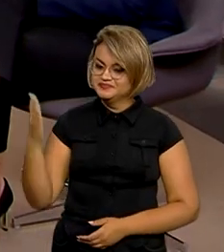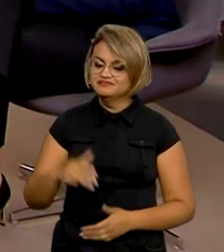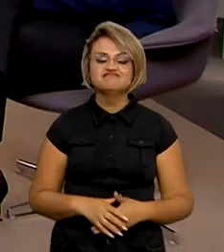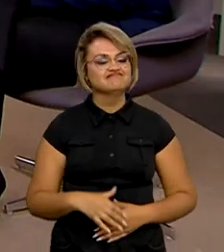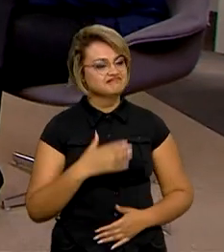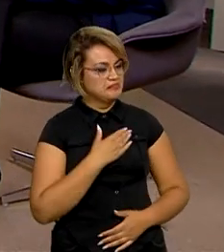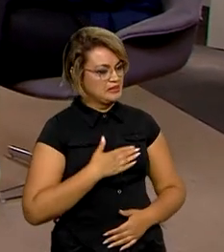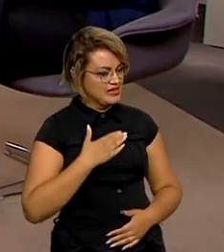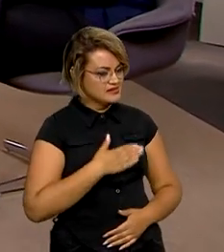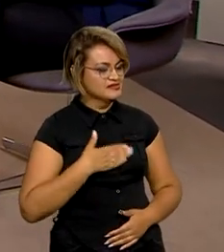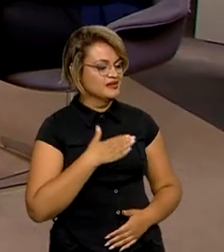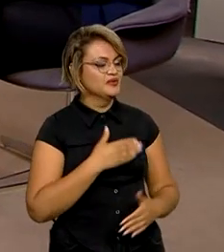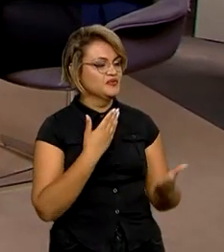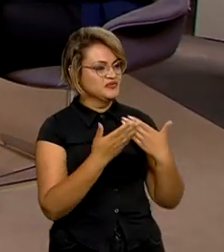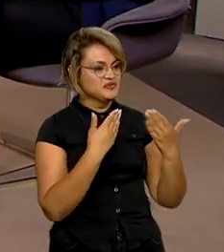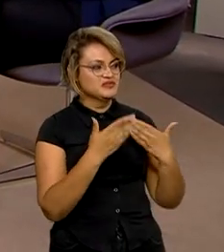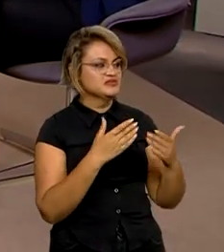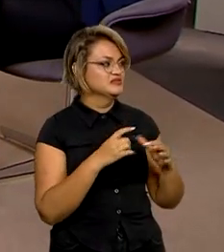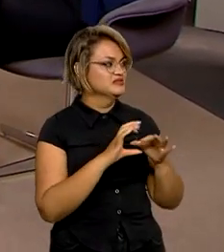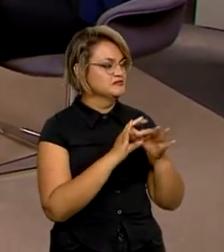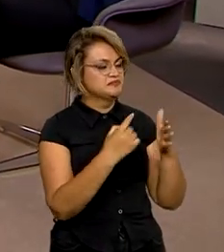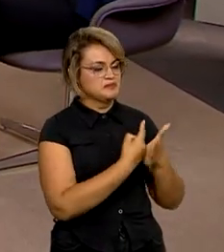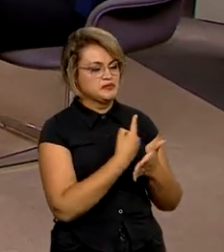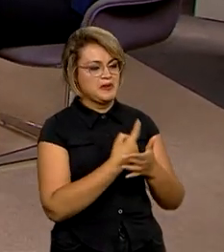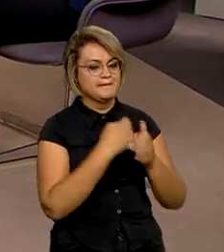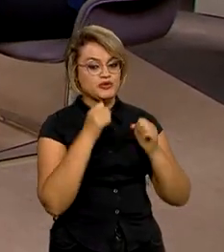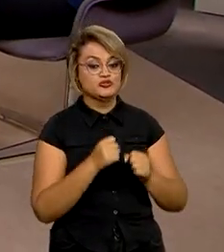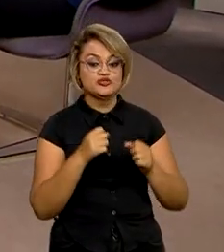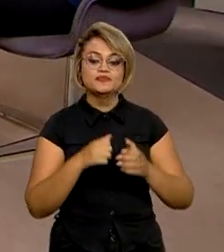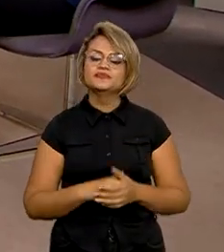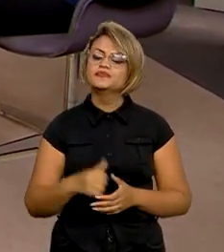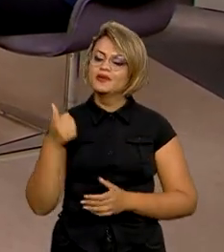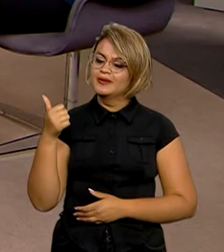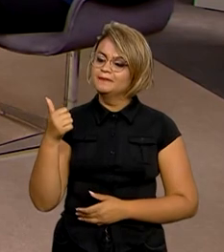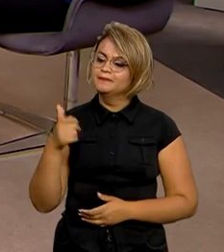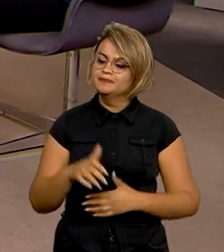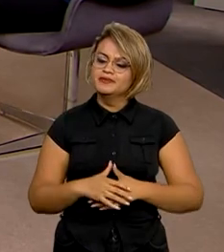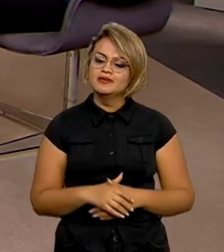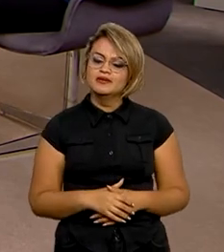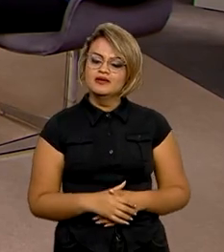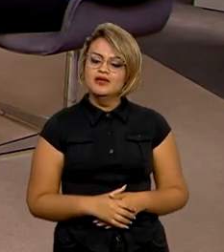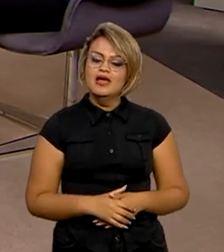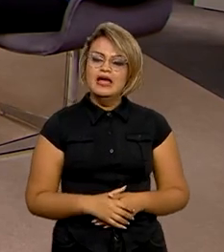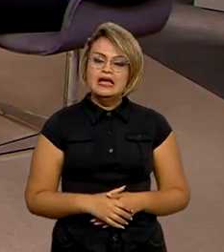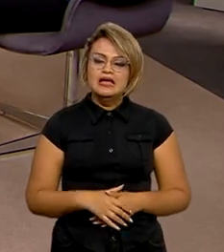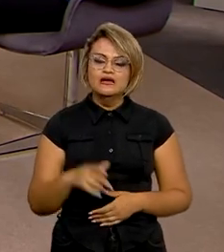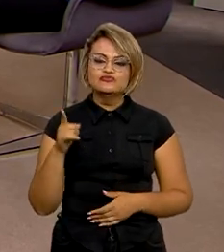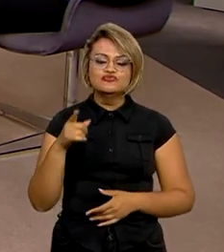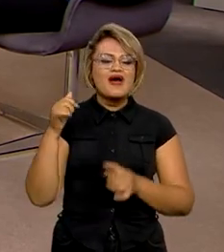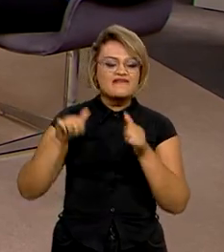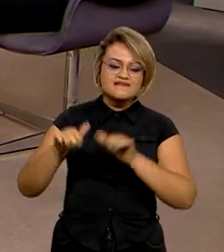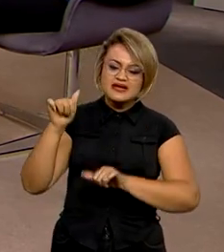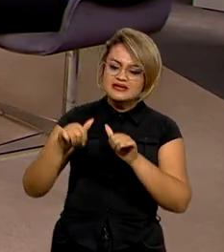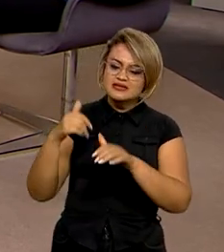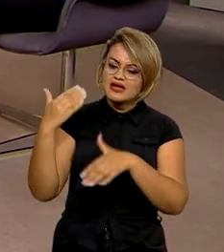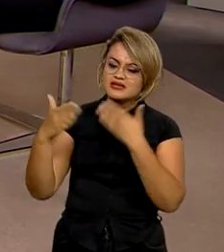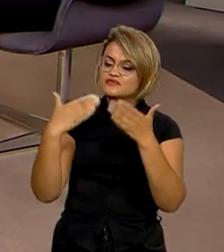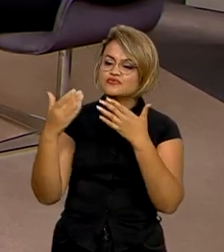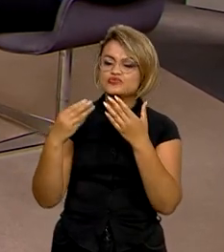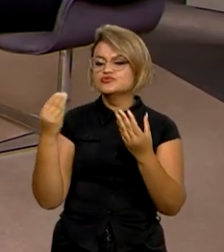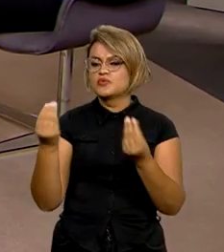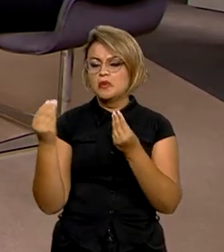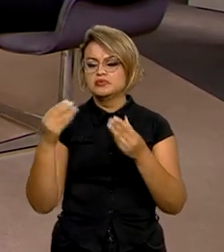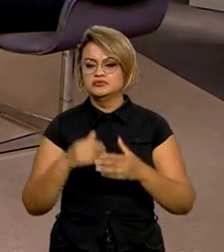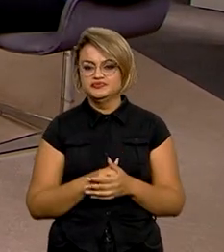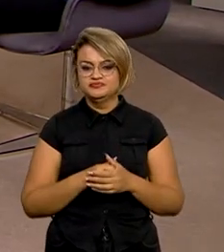É um prazer estar com vocês aqui, estou à disposição. Bom, professor, vamos começar perguntando então como o senhor avalia esse crescimento nesse